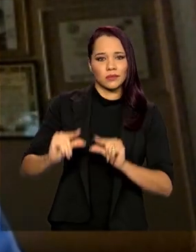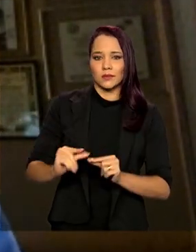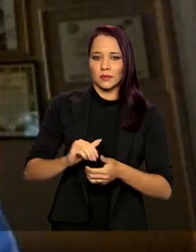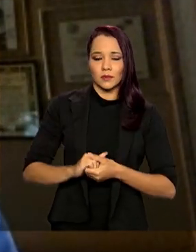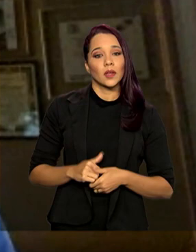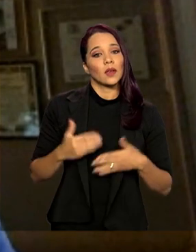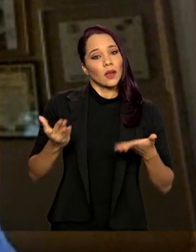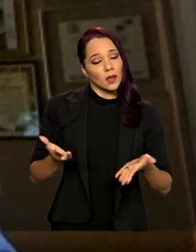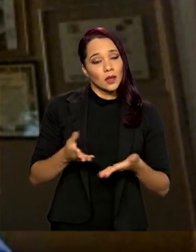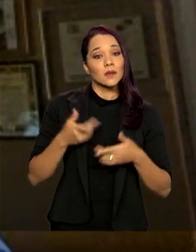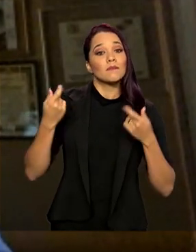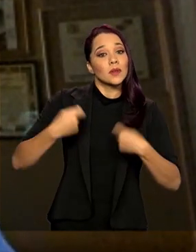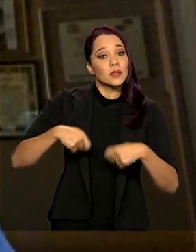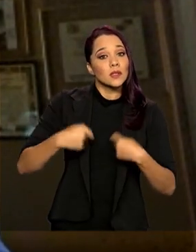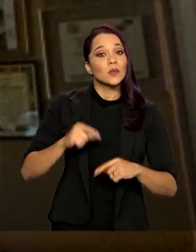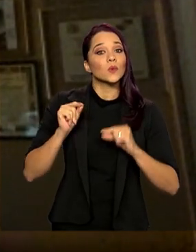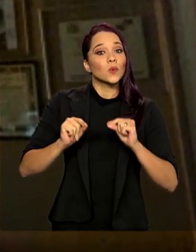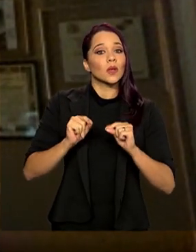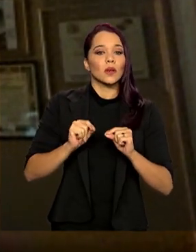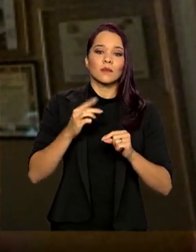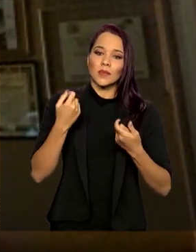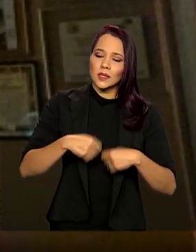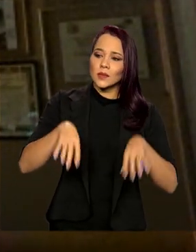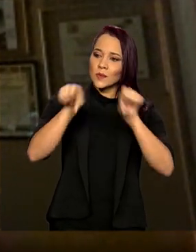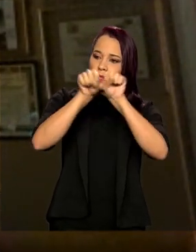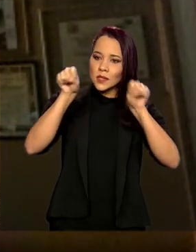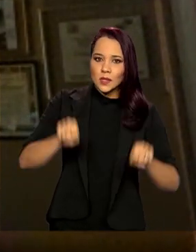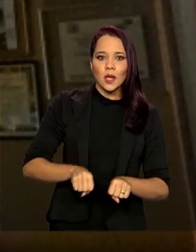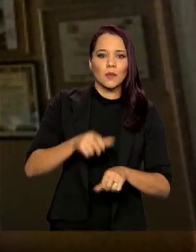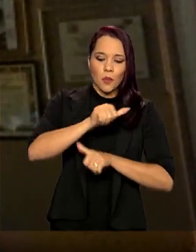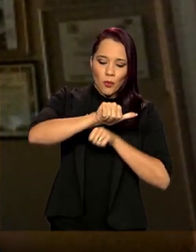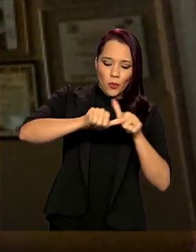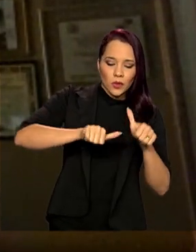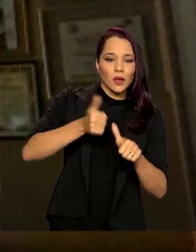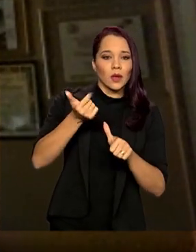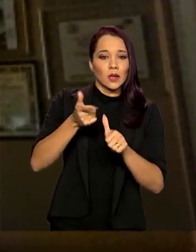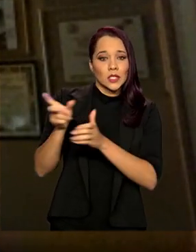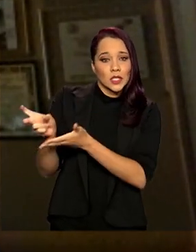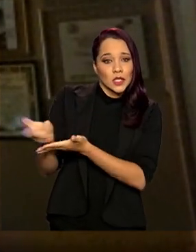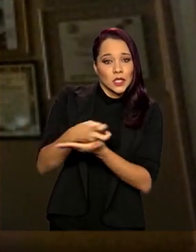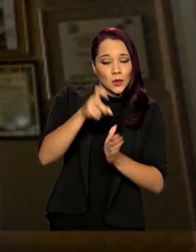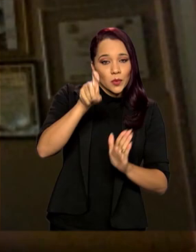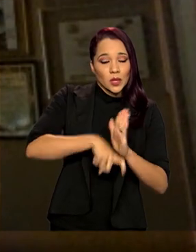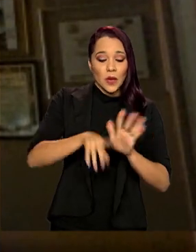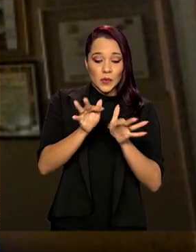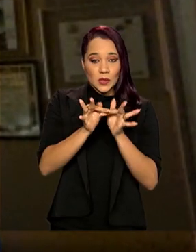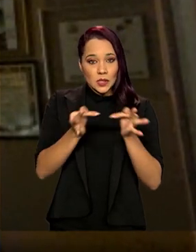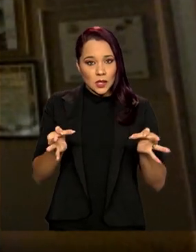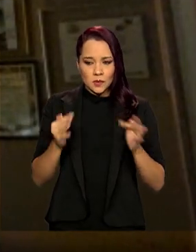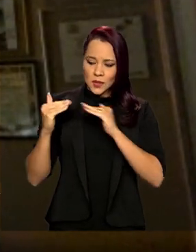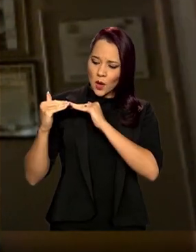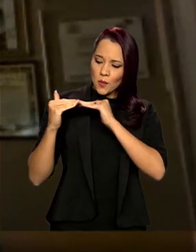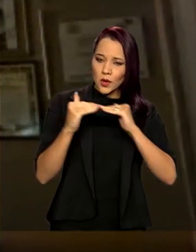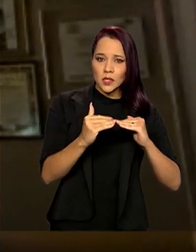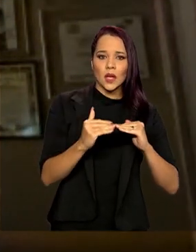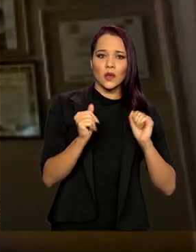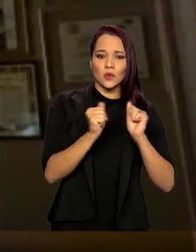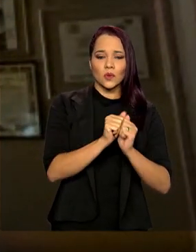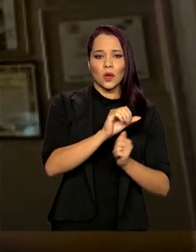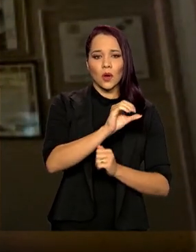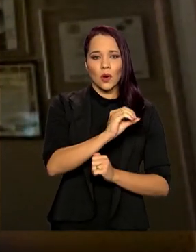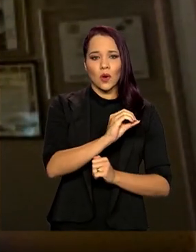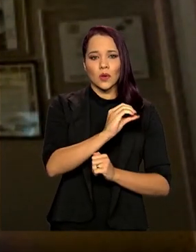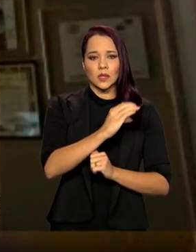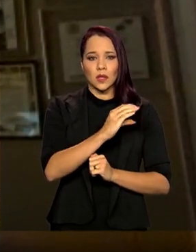necessidade de fazer um sistema tributário simples, harmonizado com o sistema tributário da OCDE,